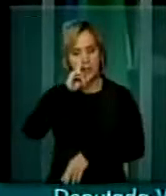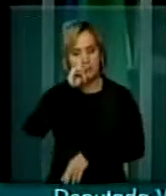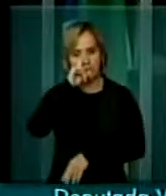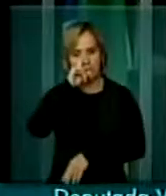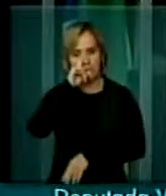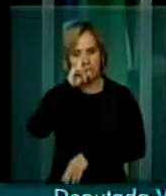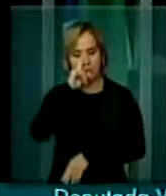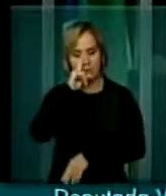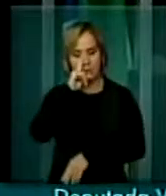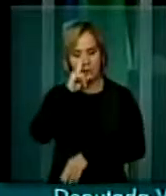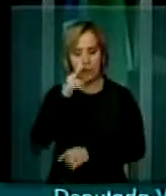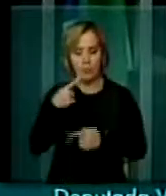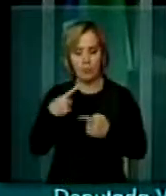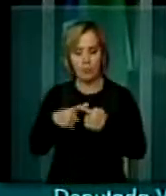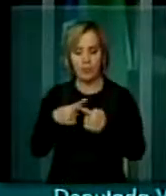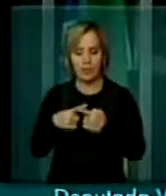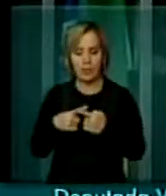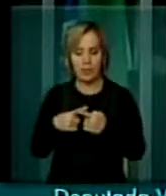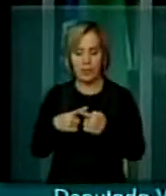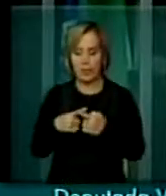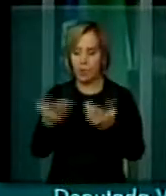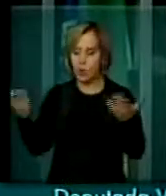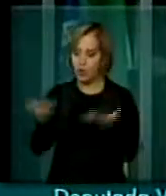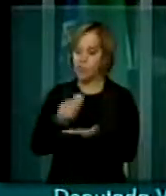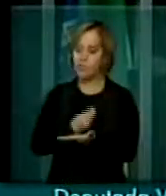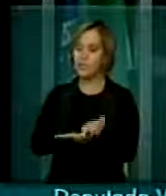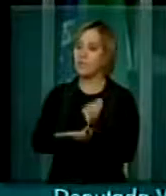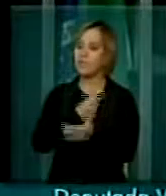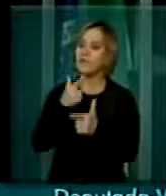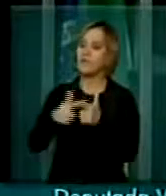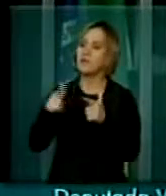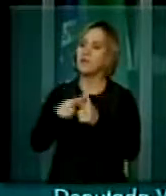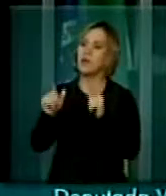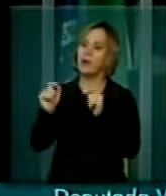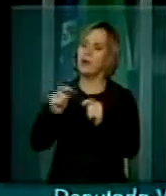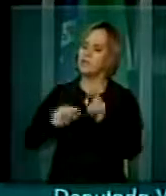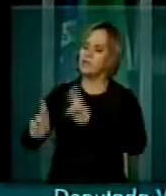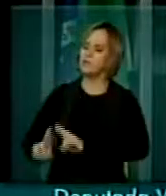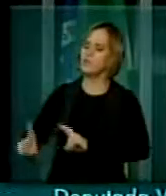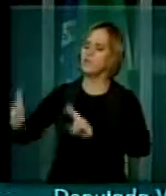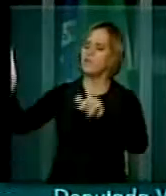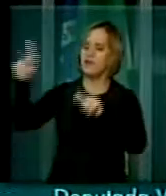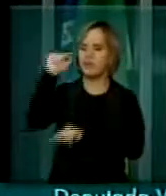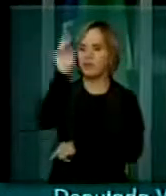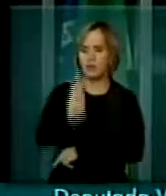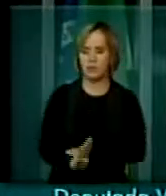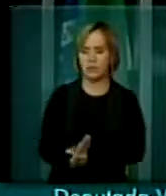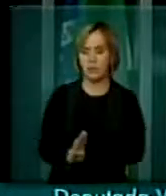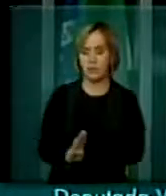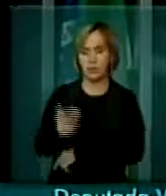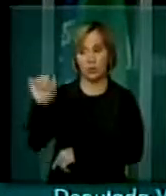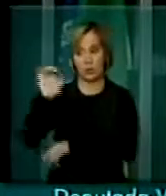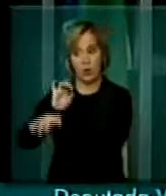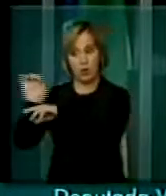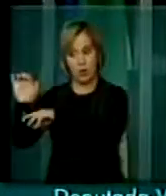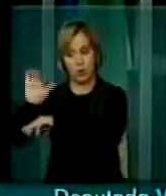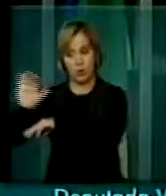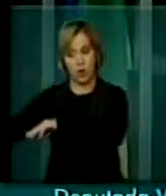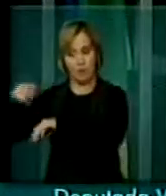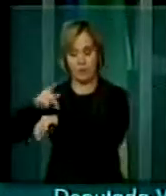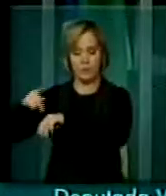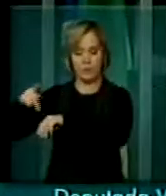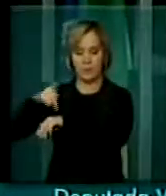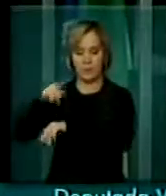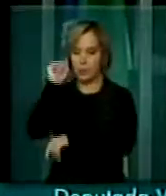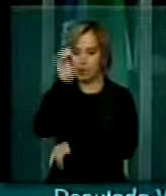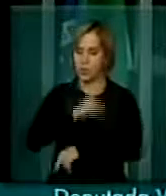o porquê que eles vivem em problemas? Há uma diferença muito grande entre o Brasil e a Europa, entre o Brasil, que é um país